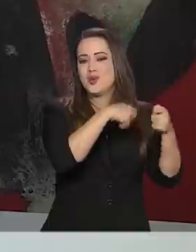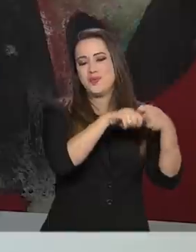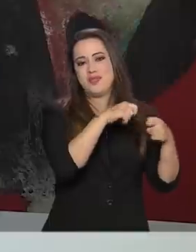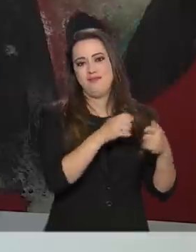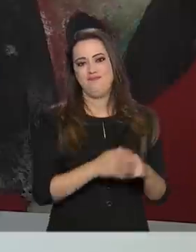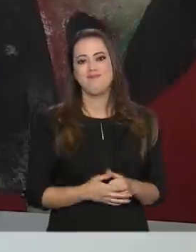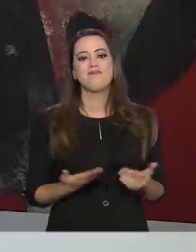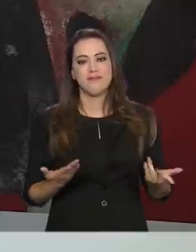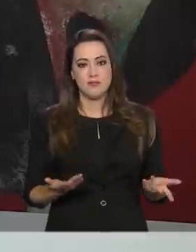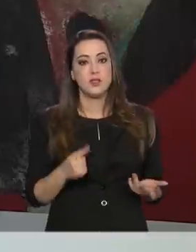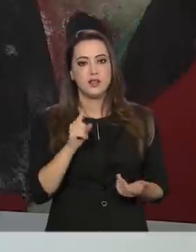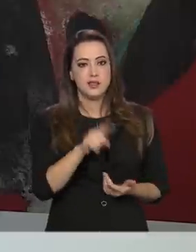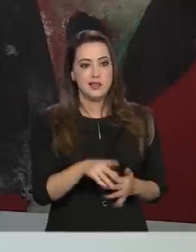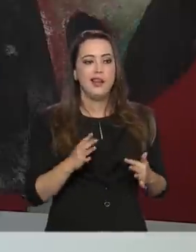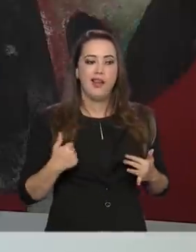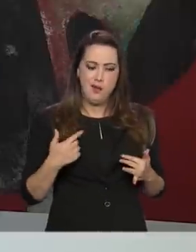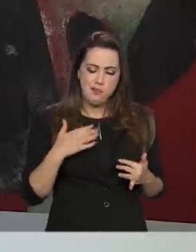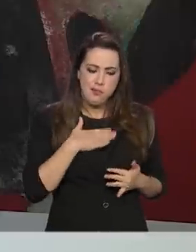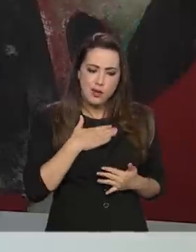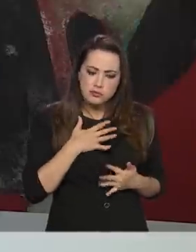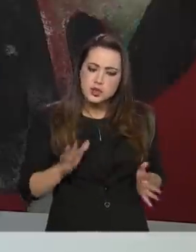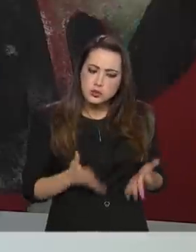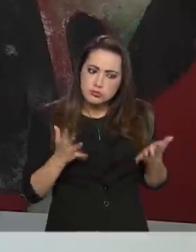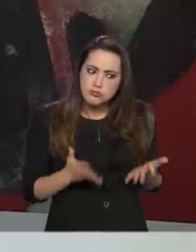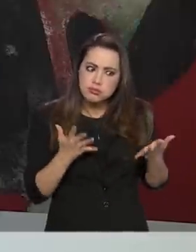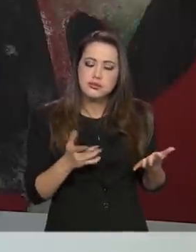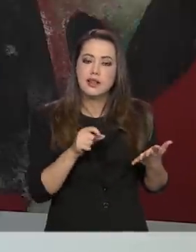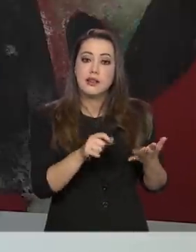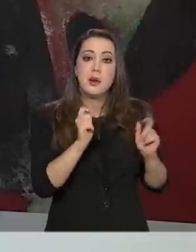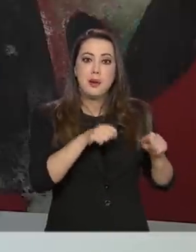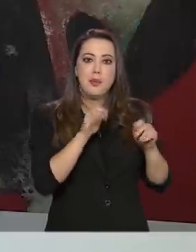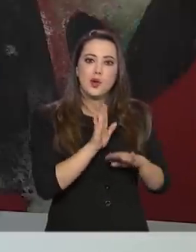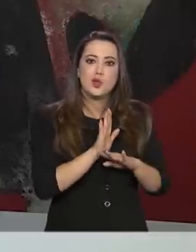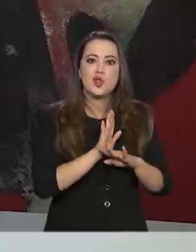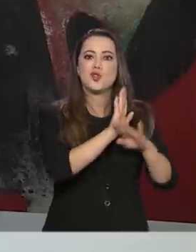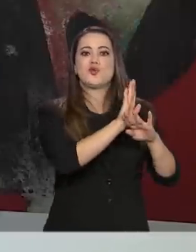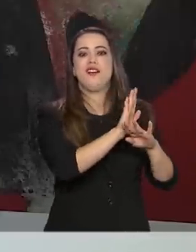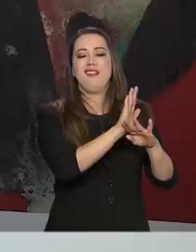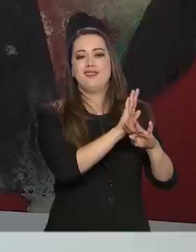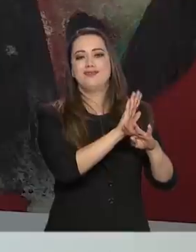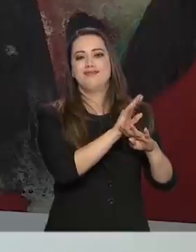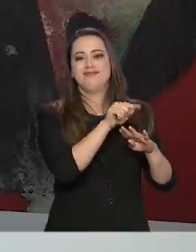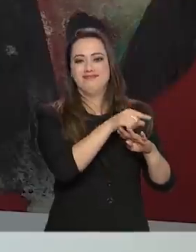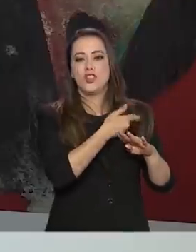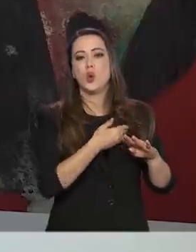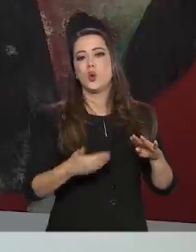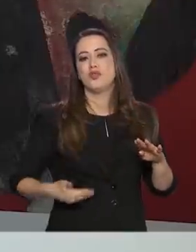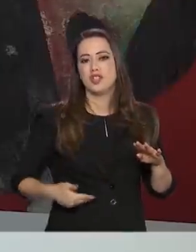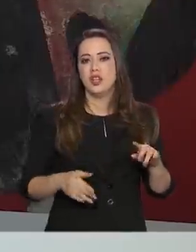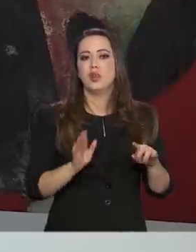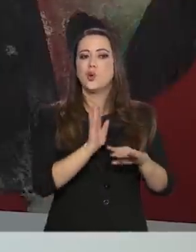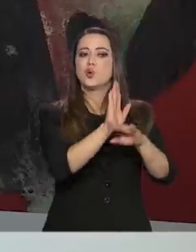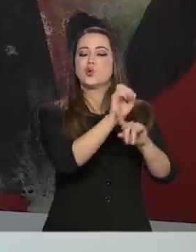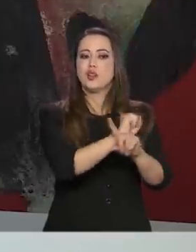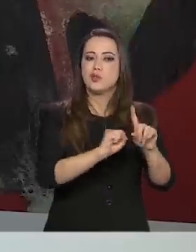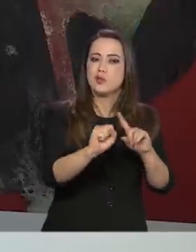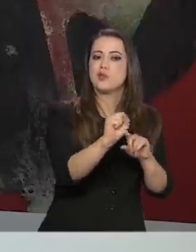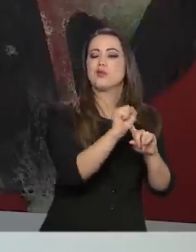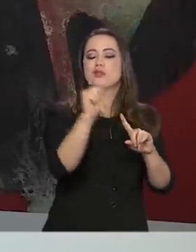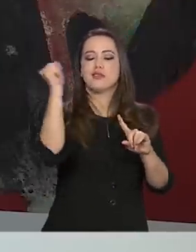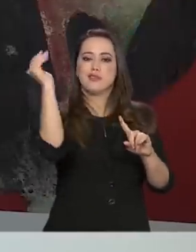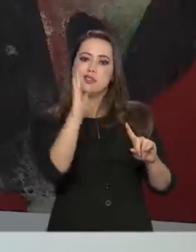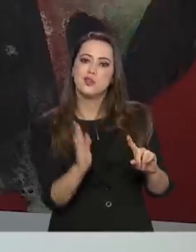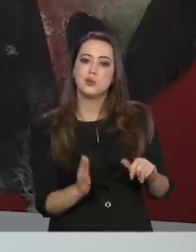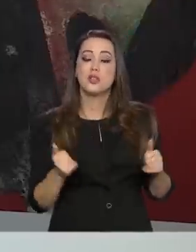governo. Então, para mim, é estimulante isso, porque você pode dar uma contribuição para a sociedade, para o Brasil como um todo,